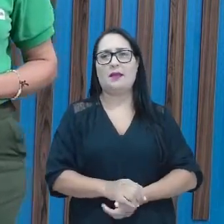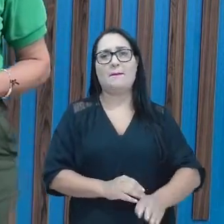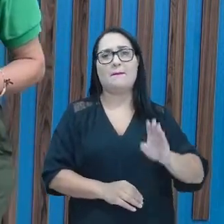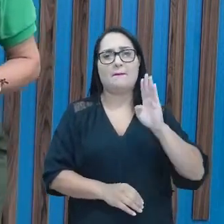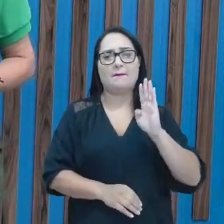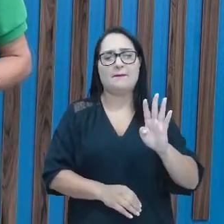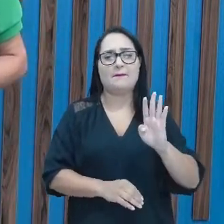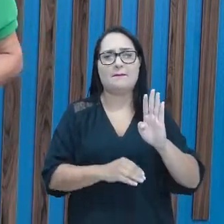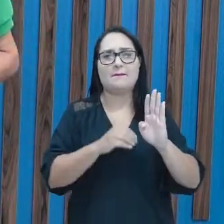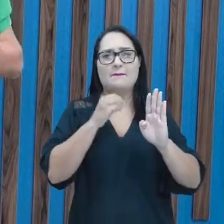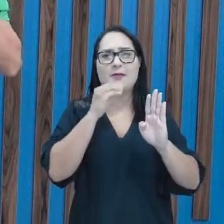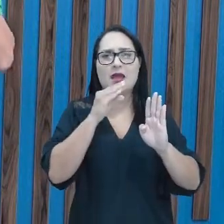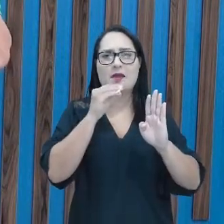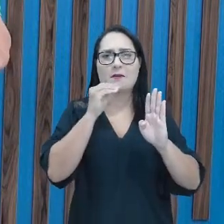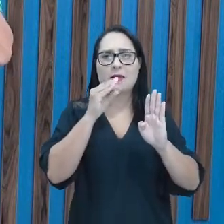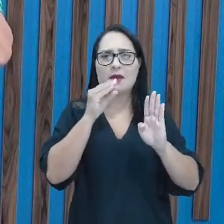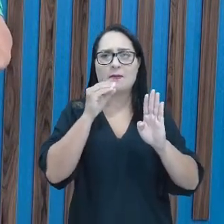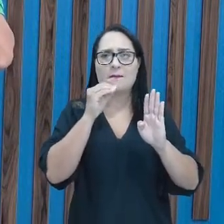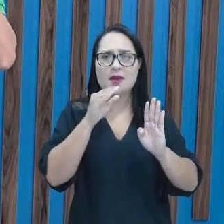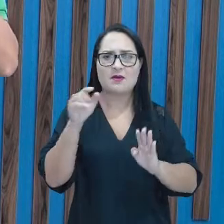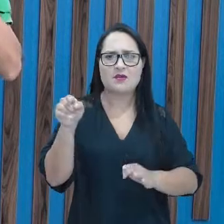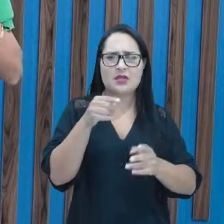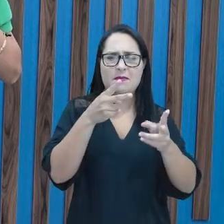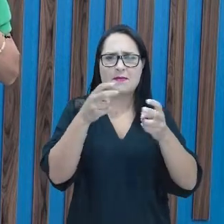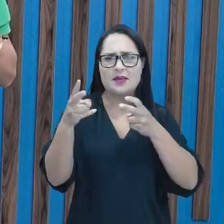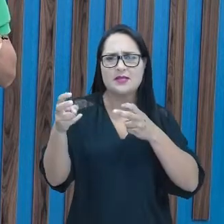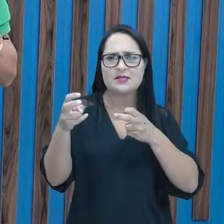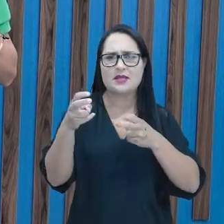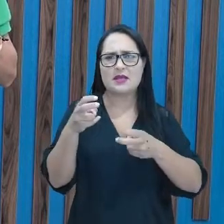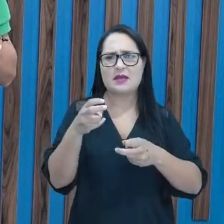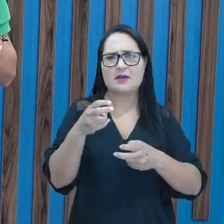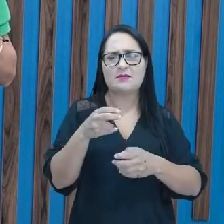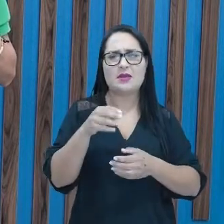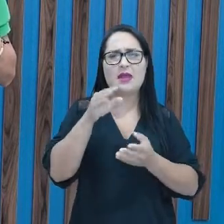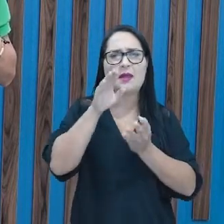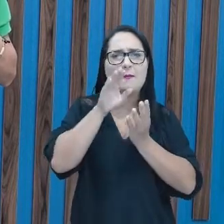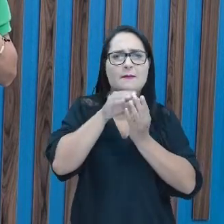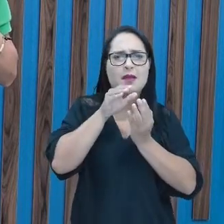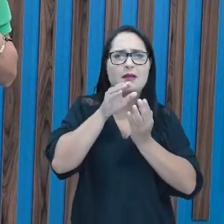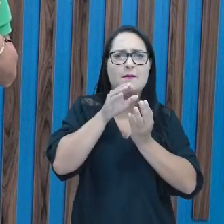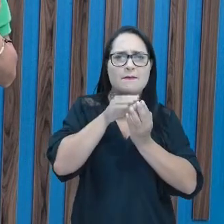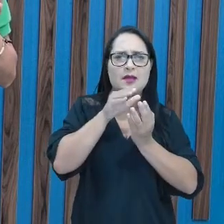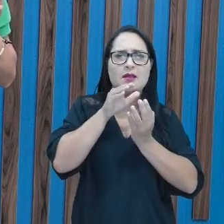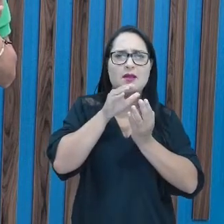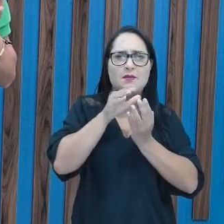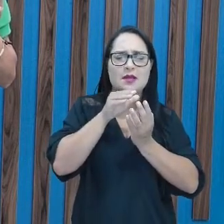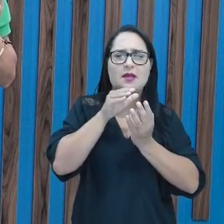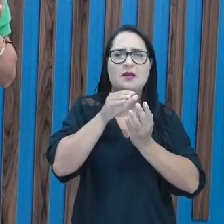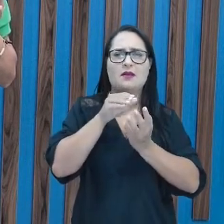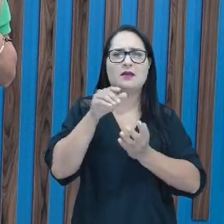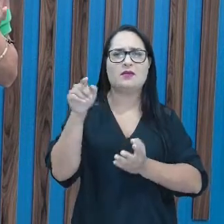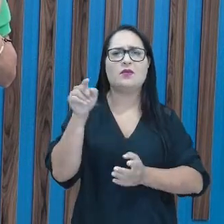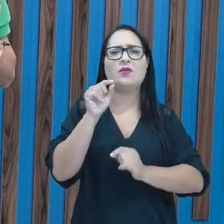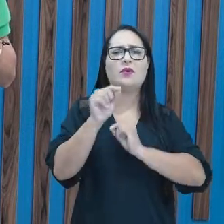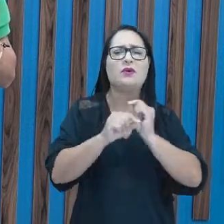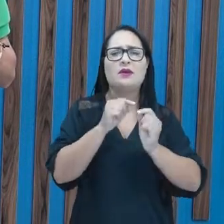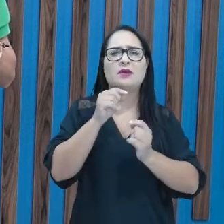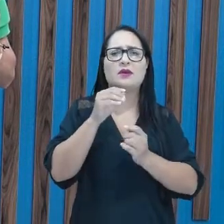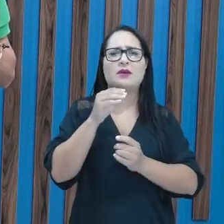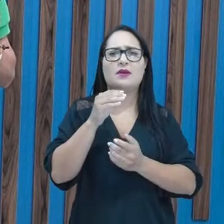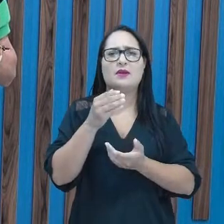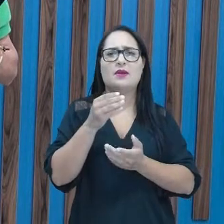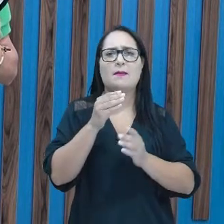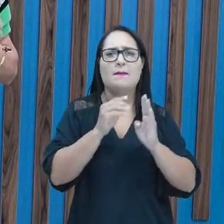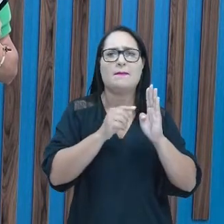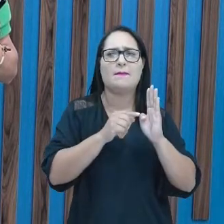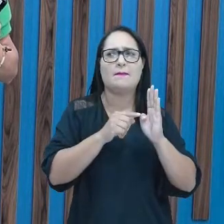B, B, B Percebam que algumas partes da nossa boca estão se tocando. O que é que tá tocando na nossa boca quando a gente fala a letra